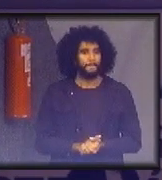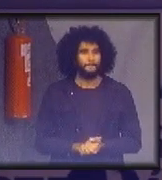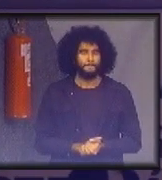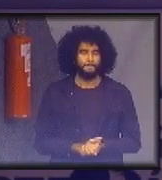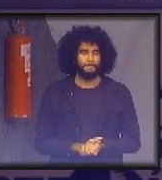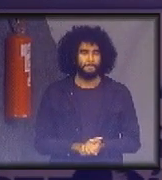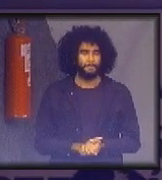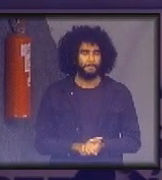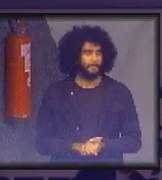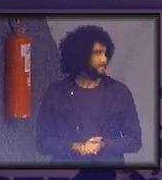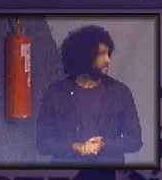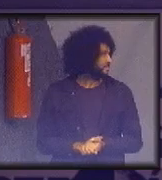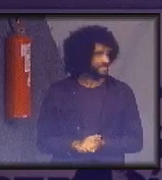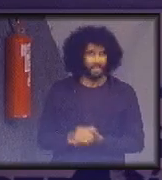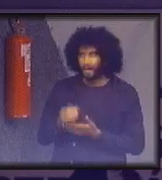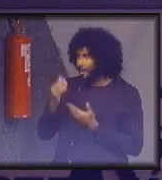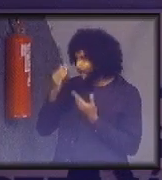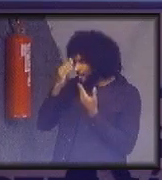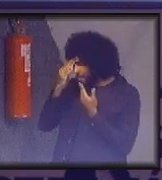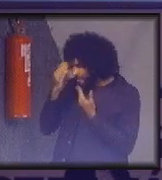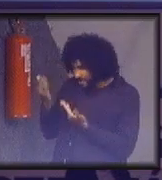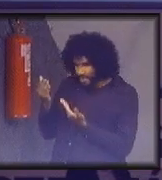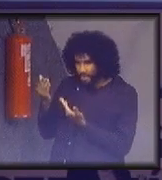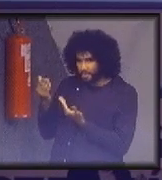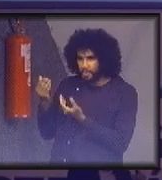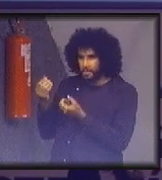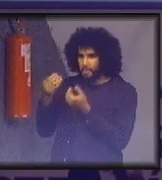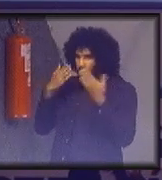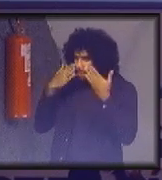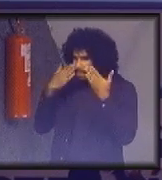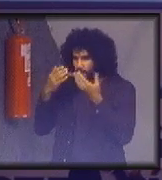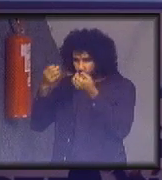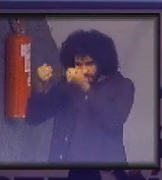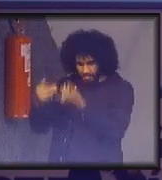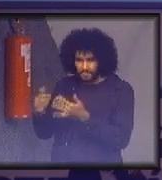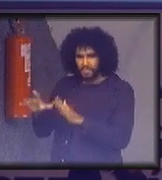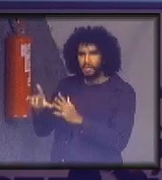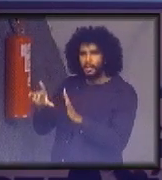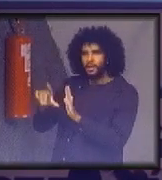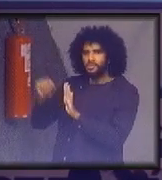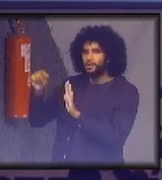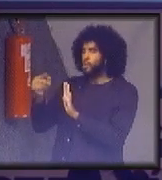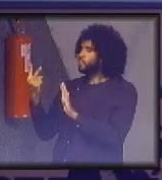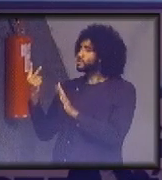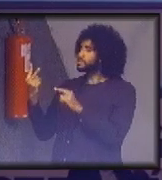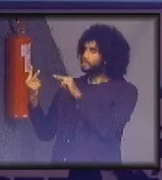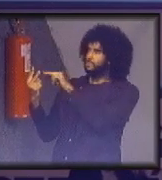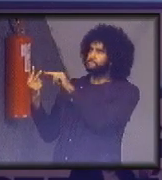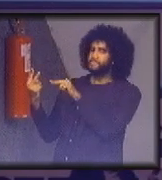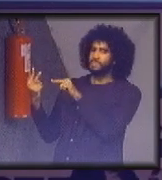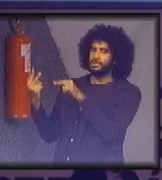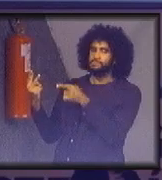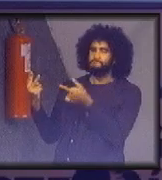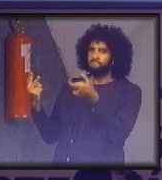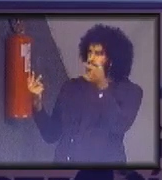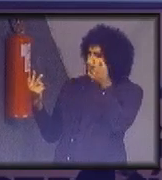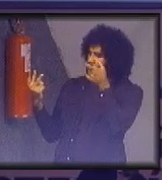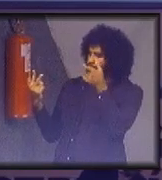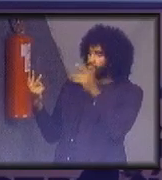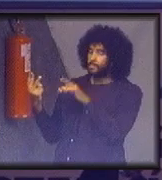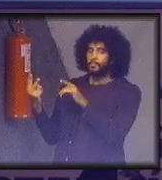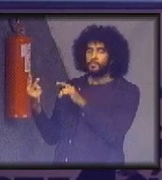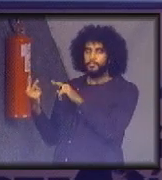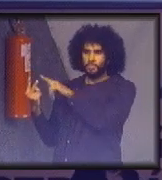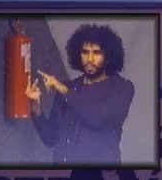Muito obrigado pela brilhante exposição. Na verdade, eu queria destacar dois pontos que me chamaram mais a atenção. Primeiro, é